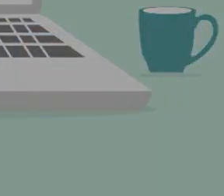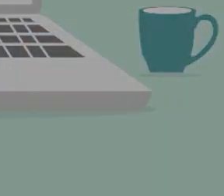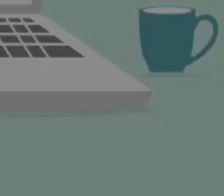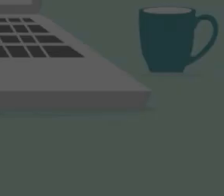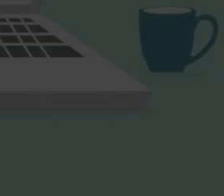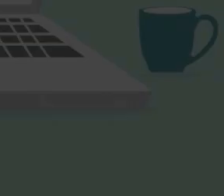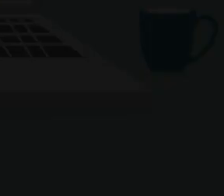tchau tchau tchau